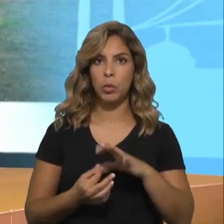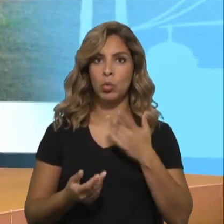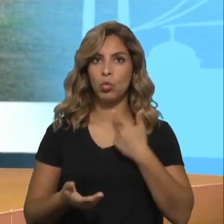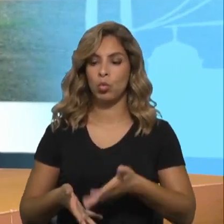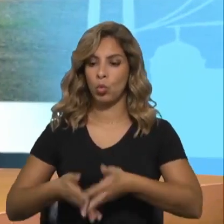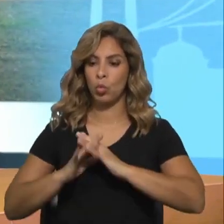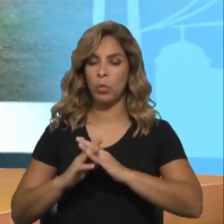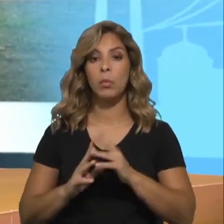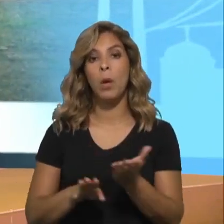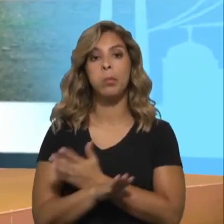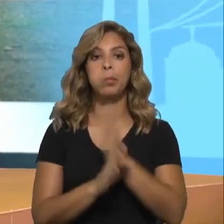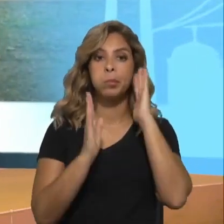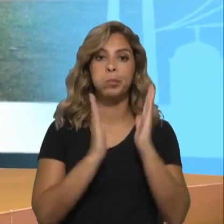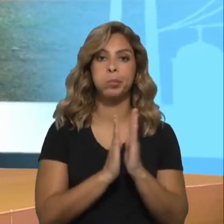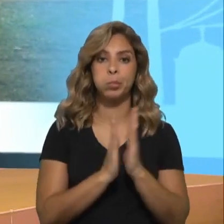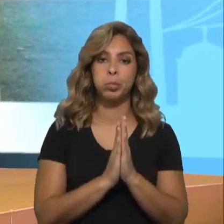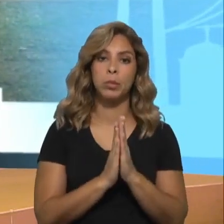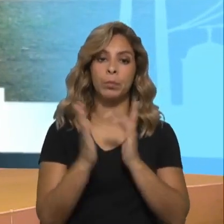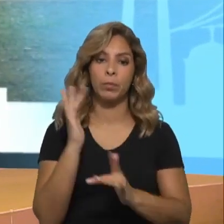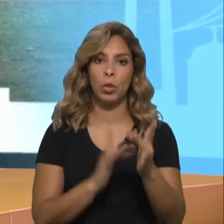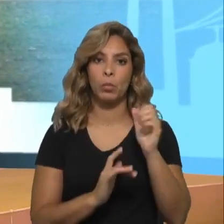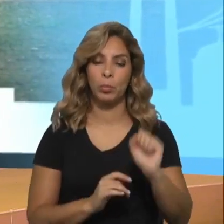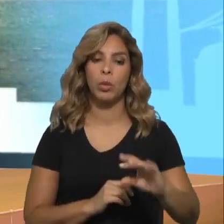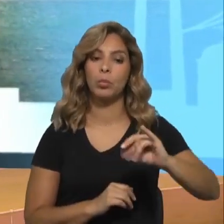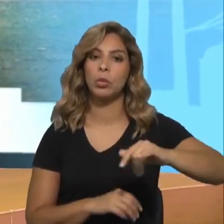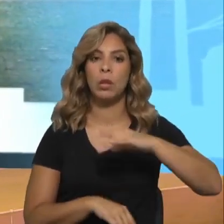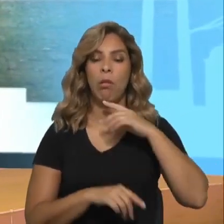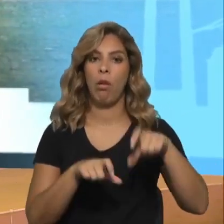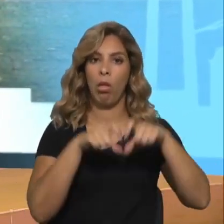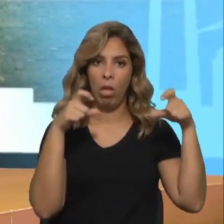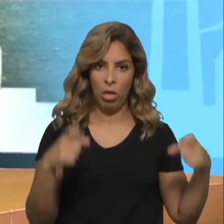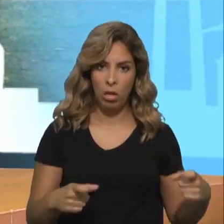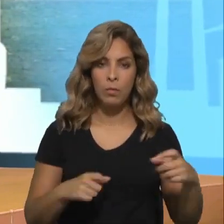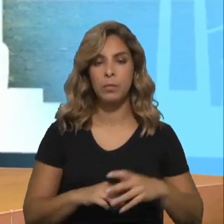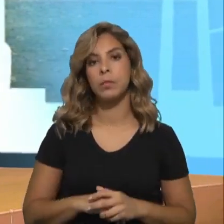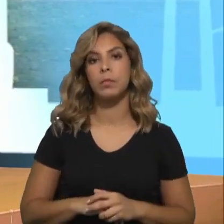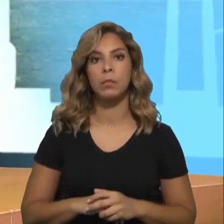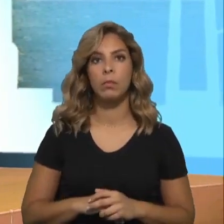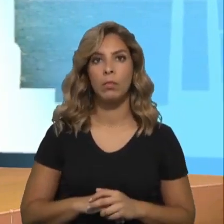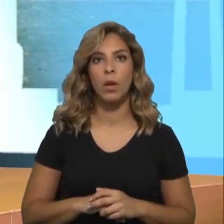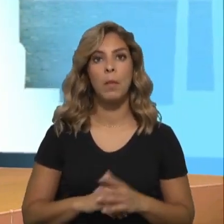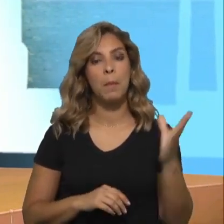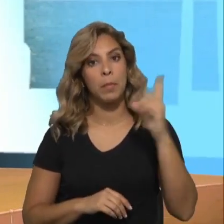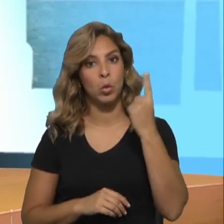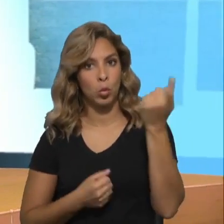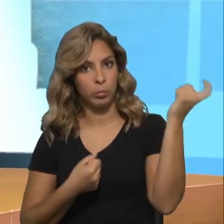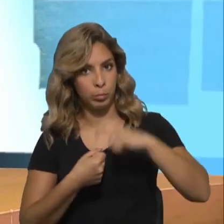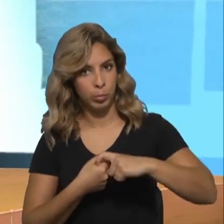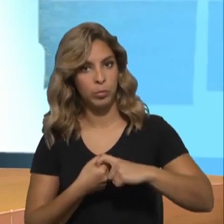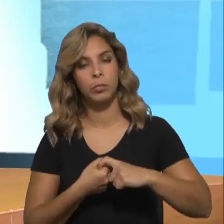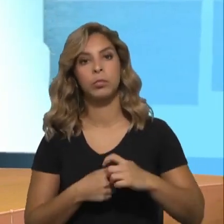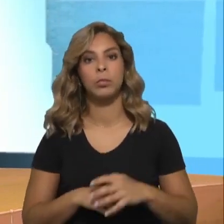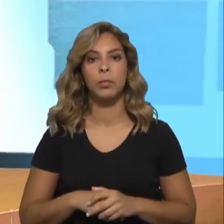É um antigo seminário de Cristo Rei em Vila Nova de Gaia, com os redentoristas. Portanto, mais uma parceria com